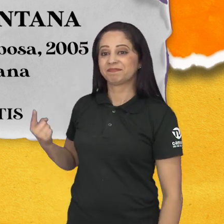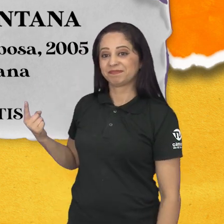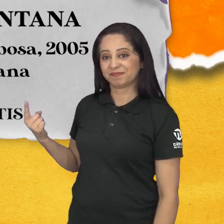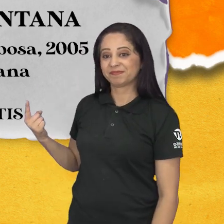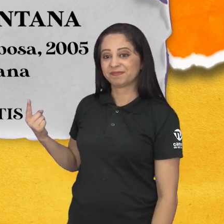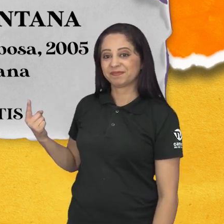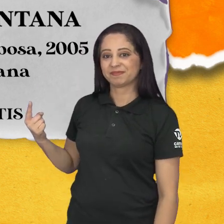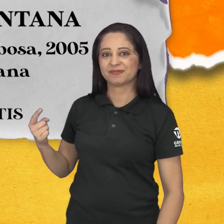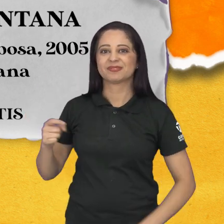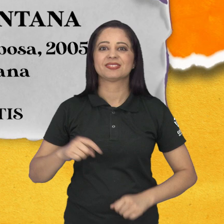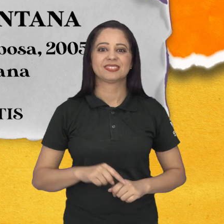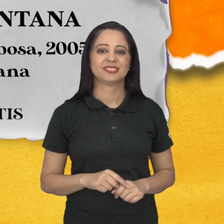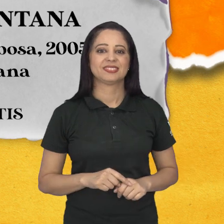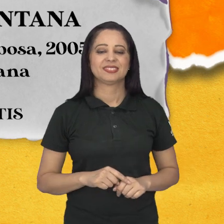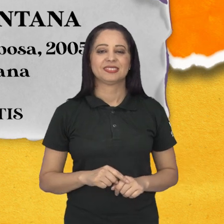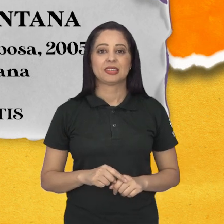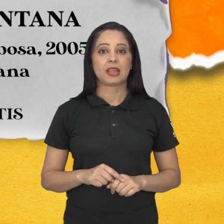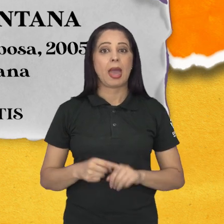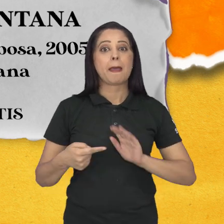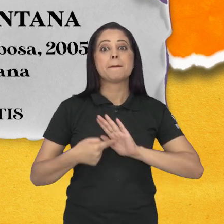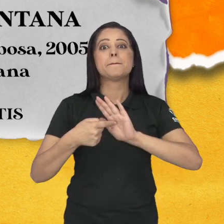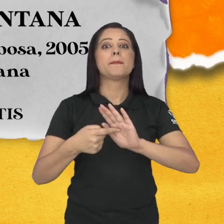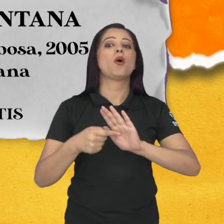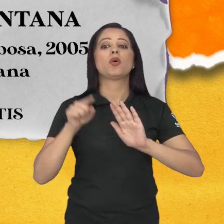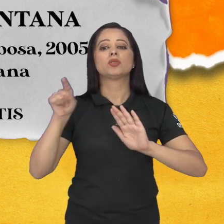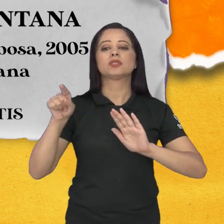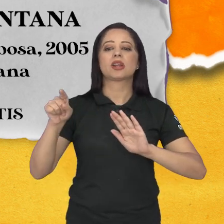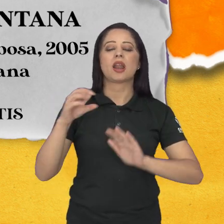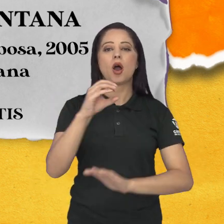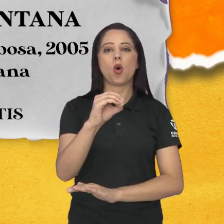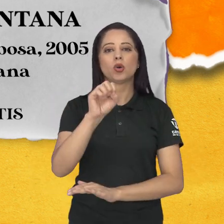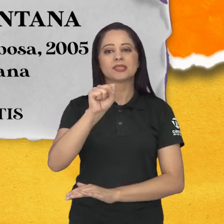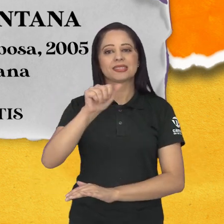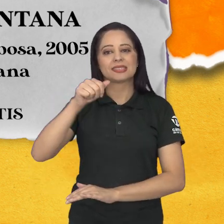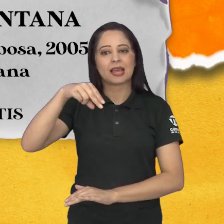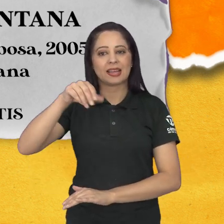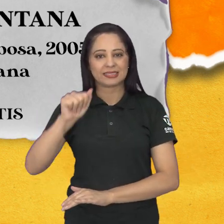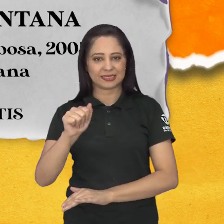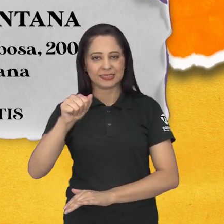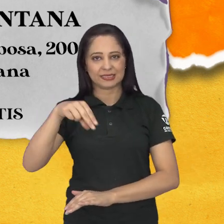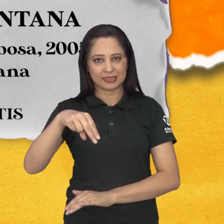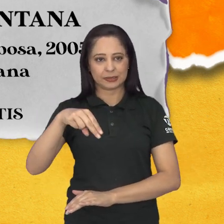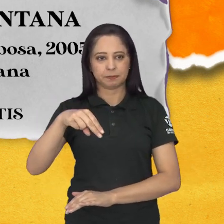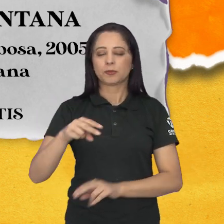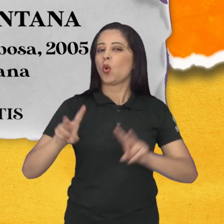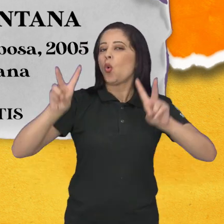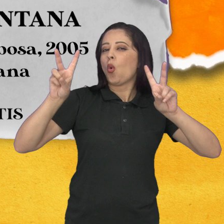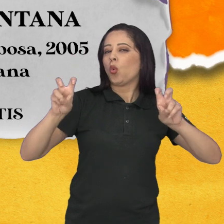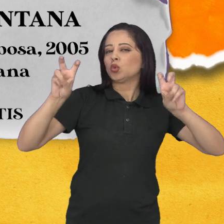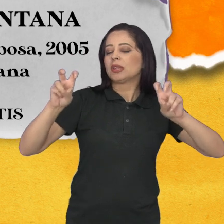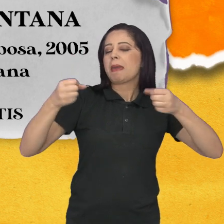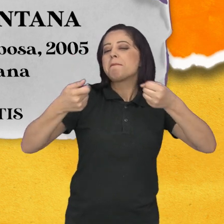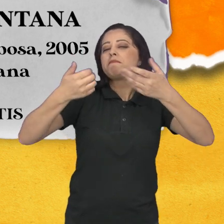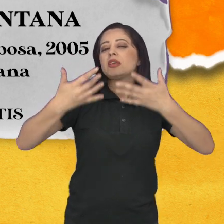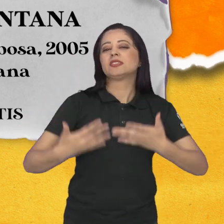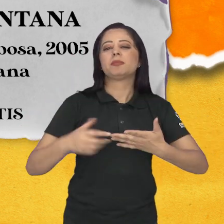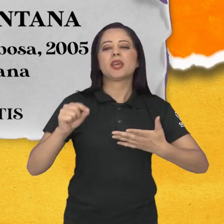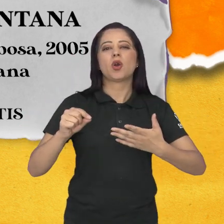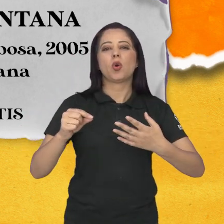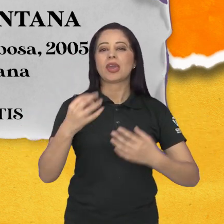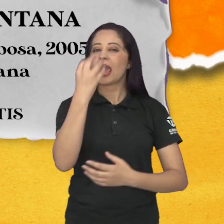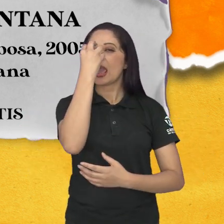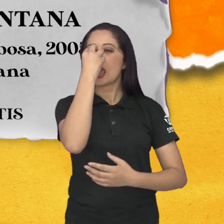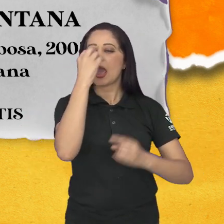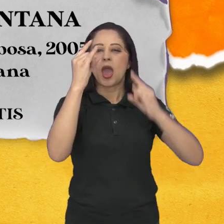situações vivenciadas no Terminal Intermunicipal Frederico Ozanã. O título Itinerantes faz referência às